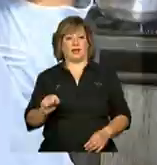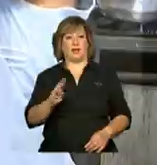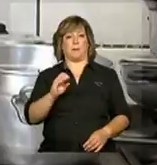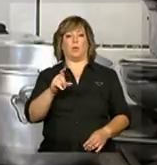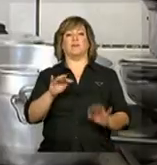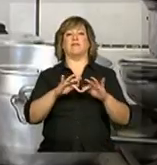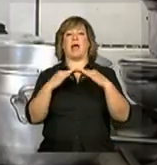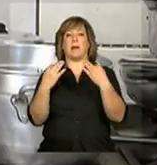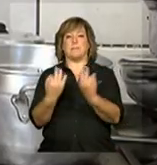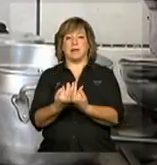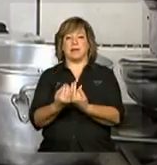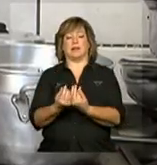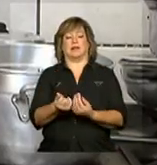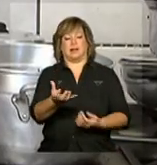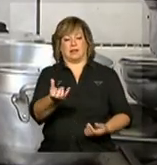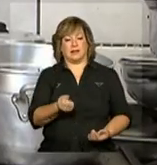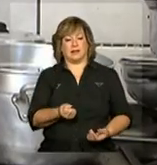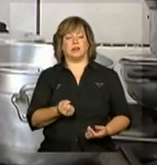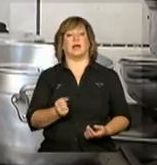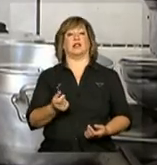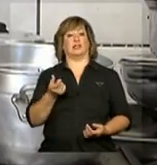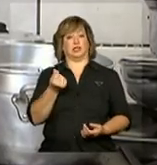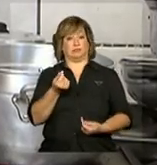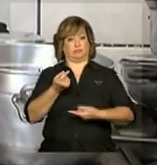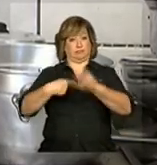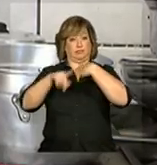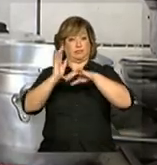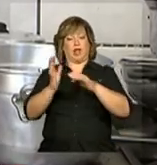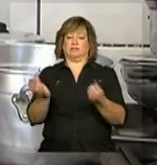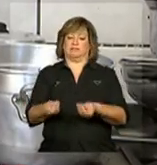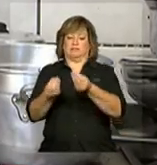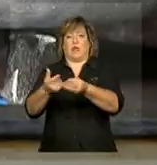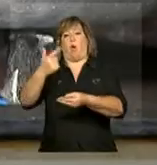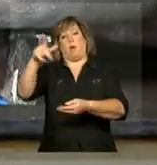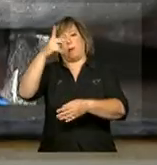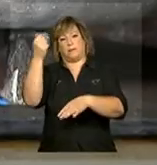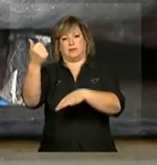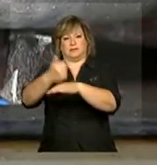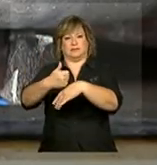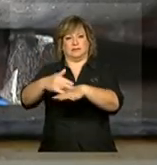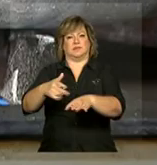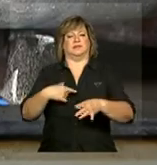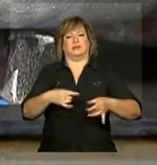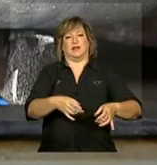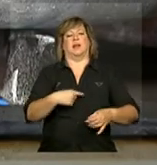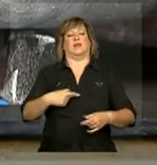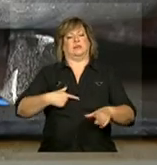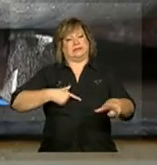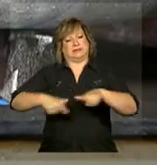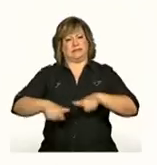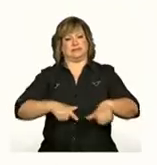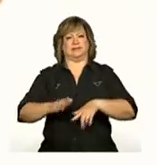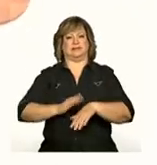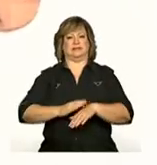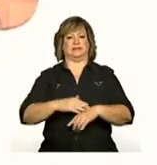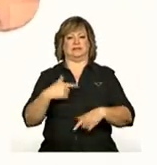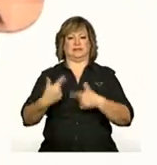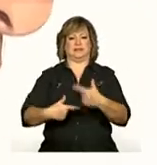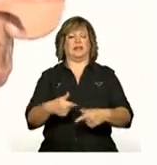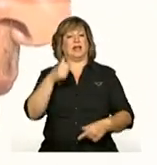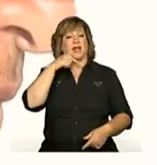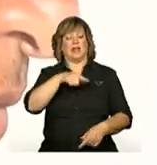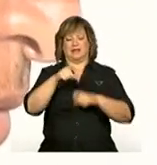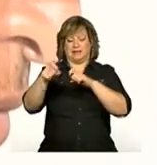Família. Mais conhecida como Maria do Barraco, pela banca de doces que mantinha no centro de Inhapi, essa